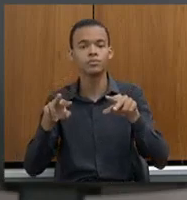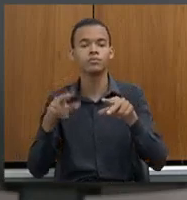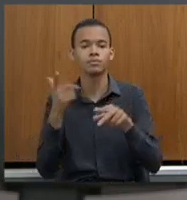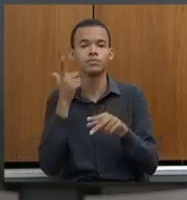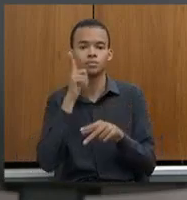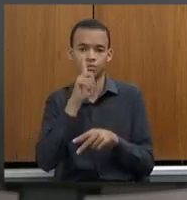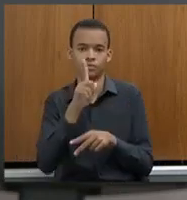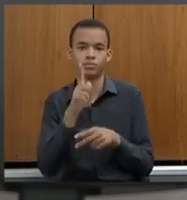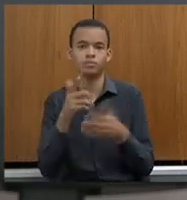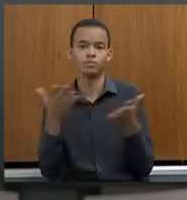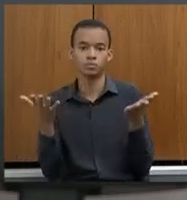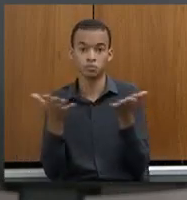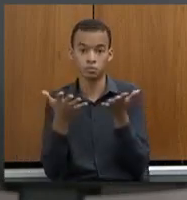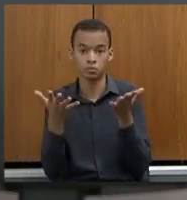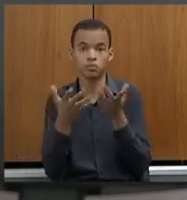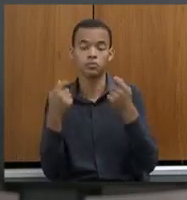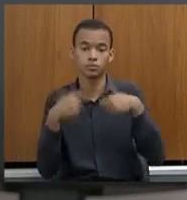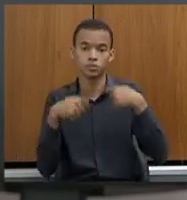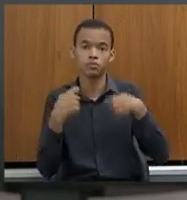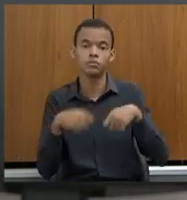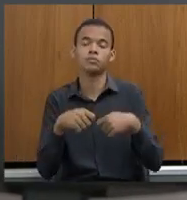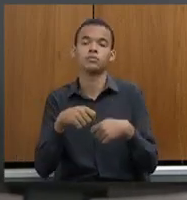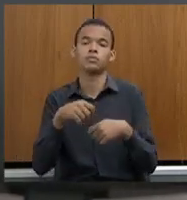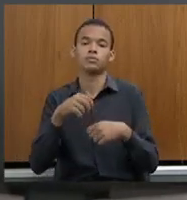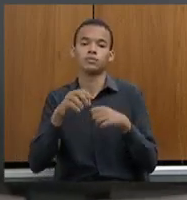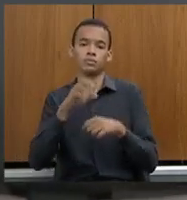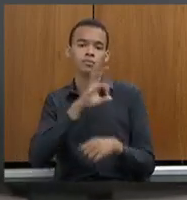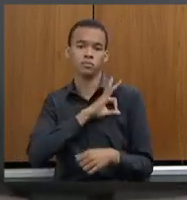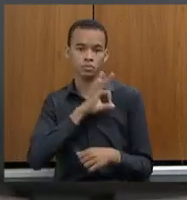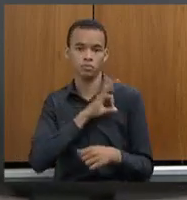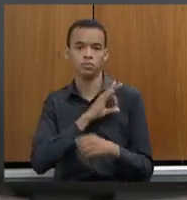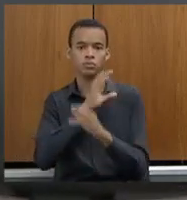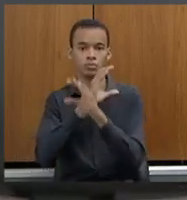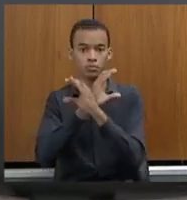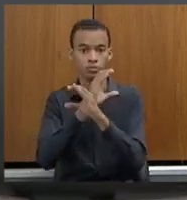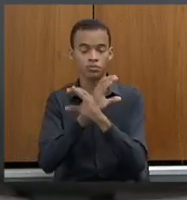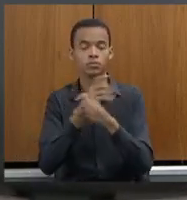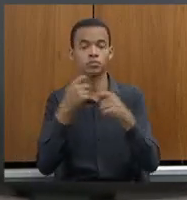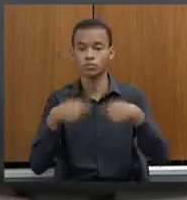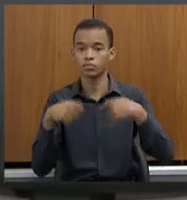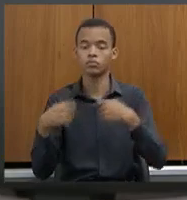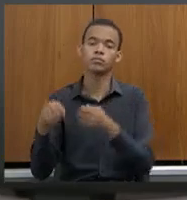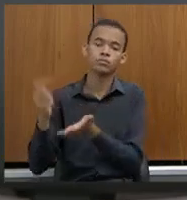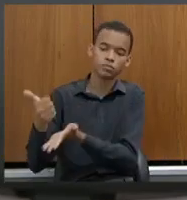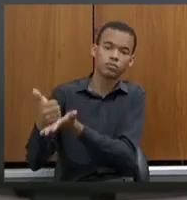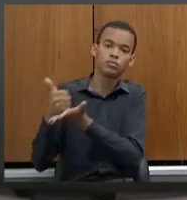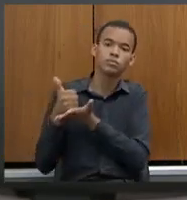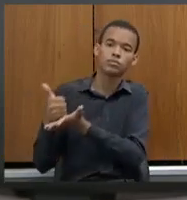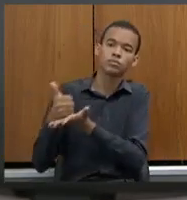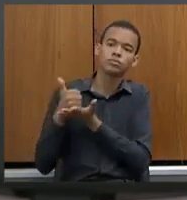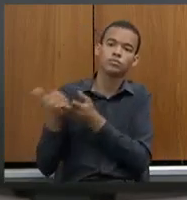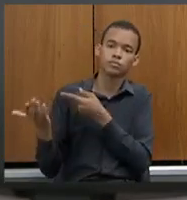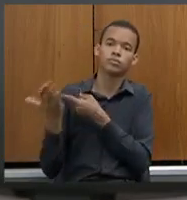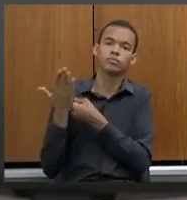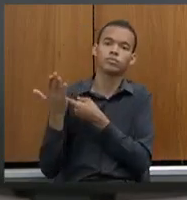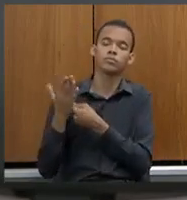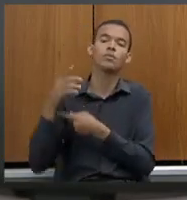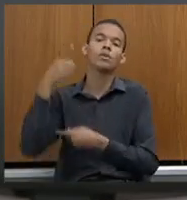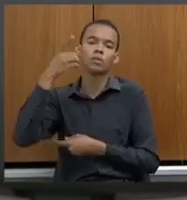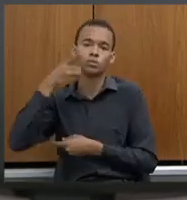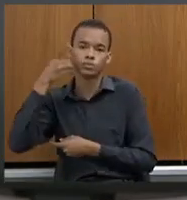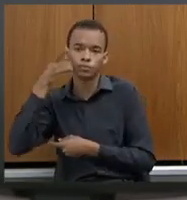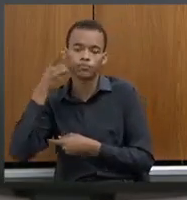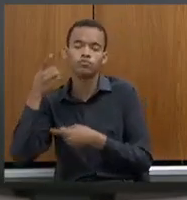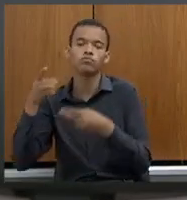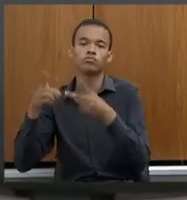nós precisamos que os nossos servidores da Polícia Civil tenham meios, tenham meios. por parte dos deputados